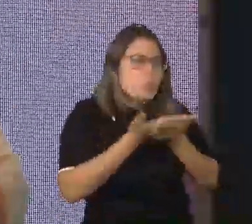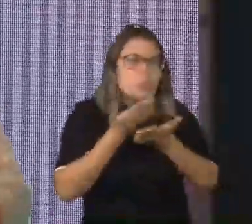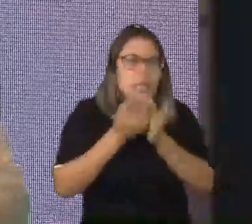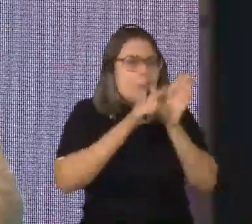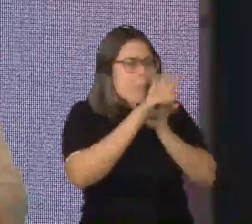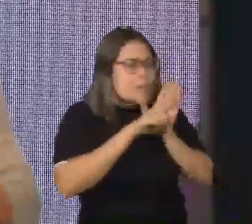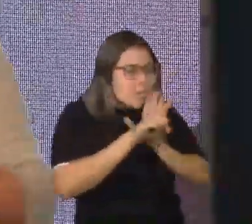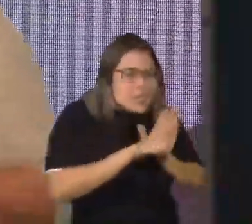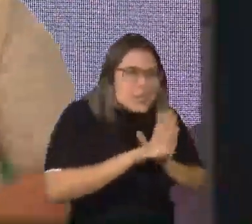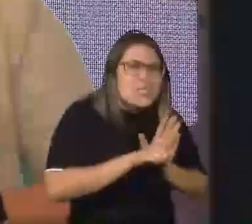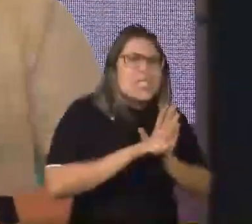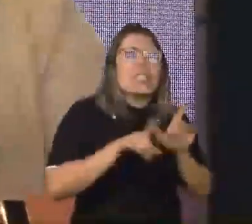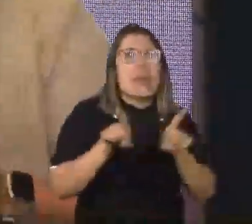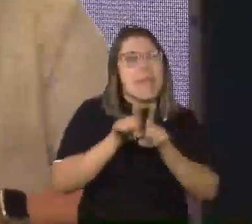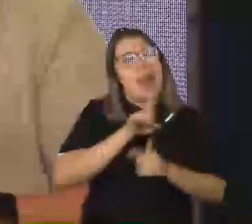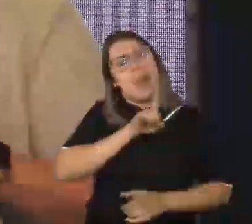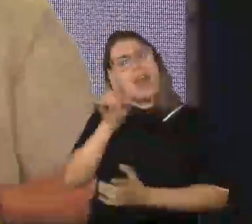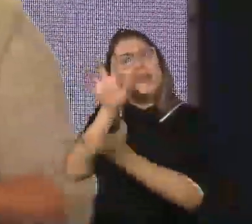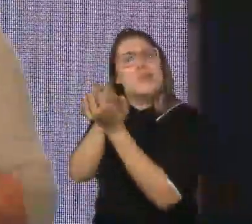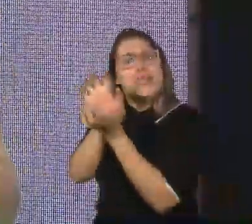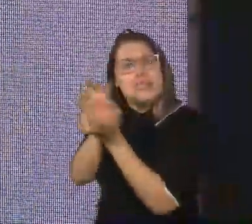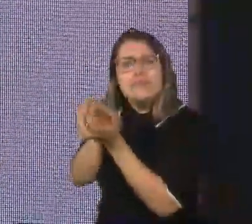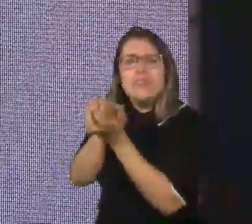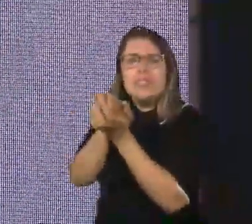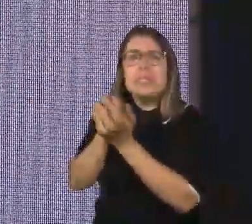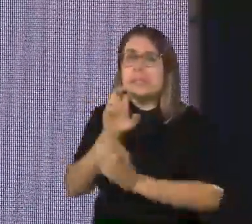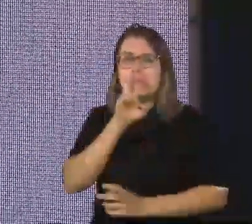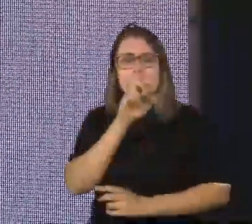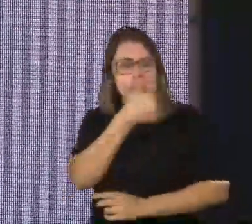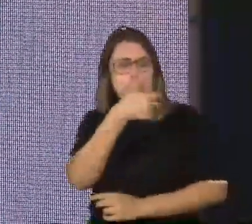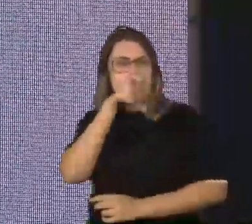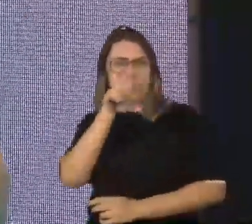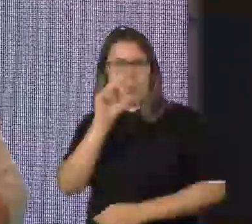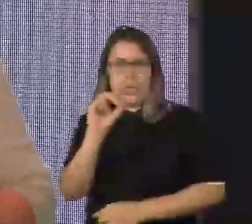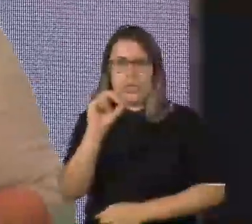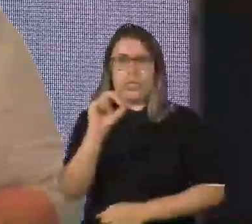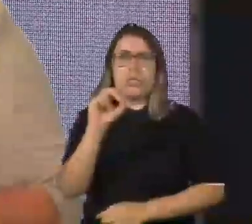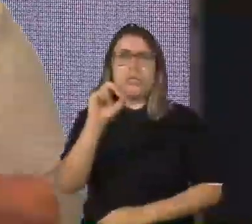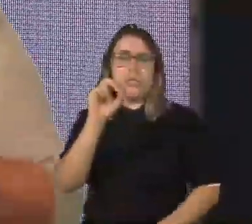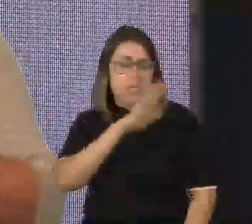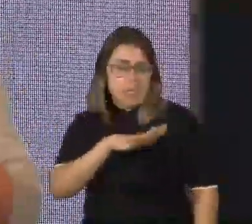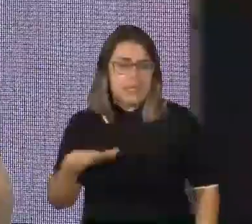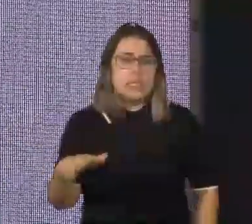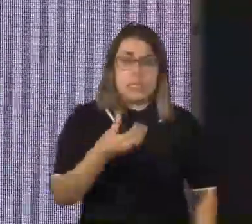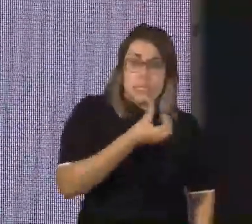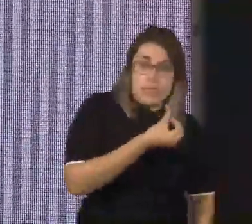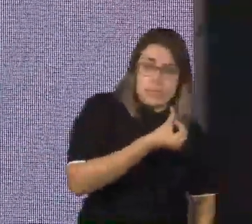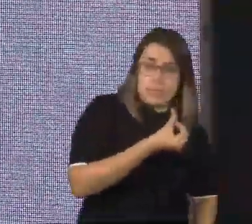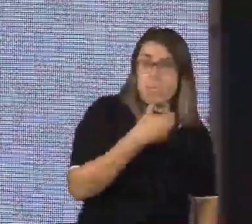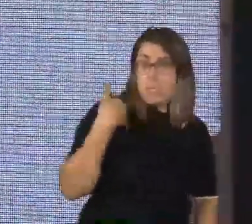pesquisas, inclusive em Recife, com um grupo de 150 crianças, na faixa etária de seis, o mais velho tinha